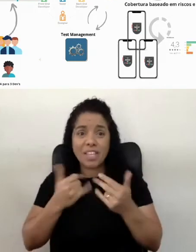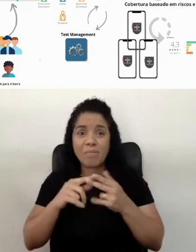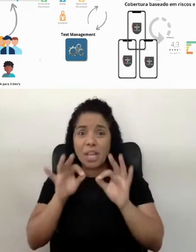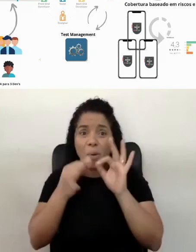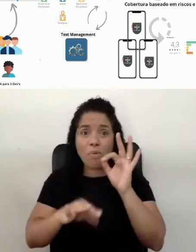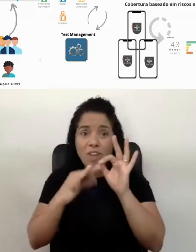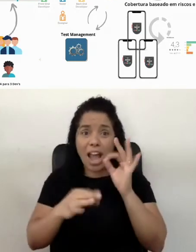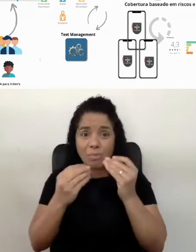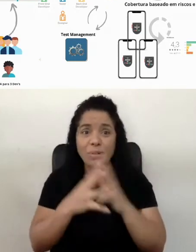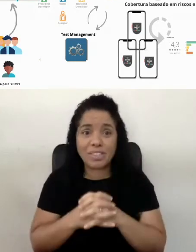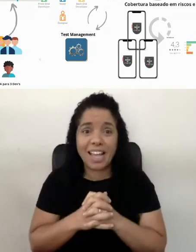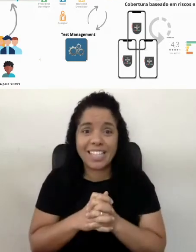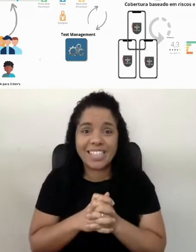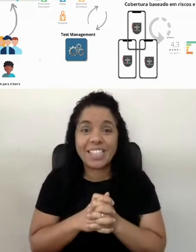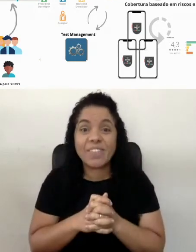falo pra caramba aqui.